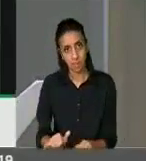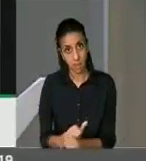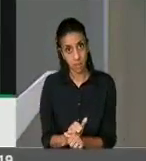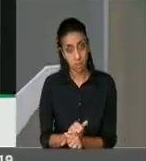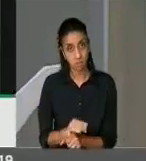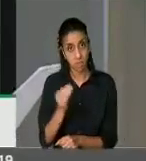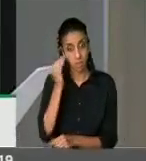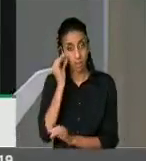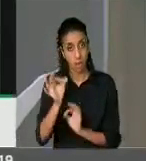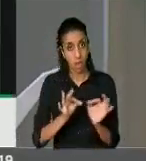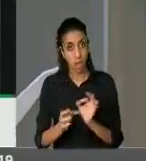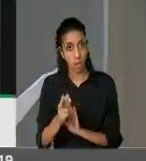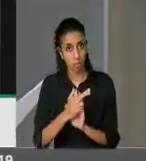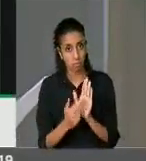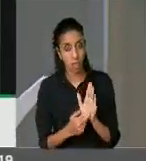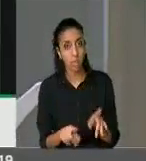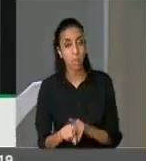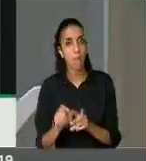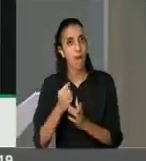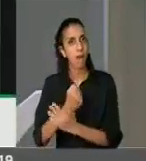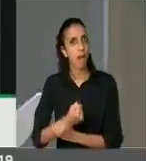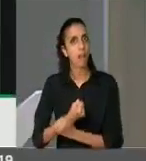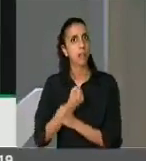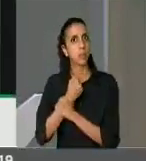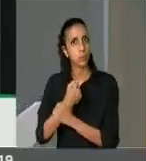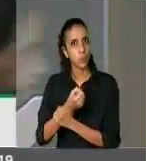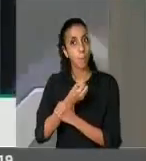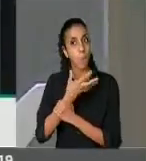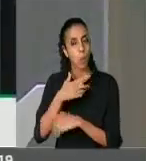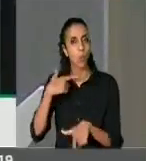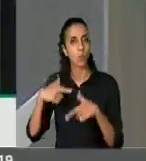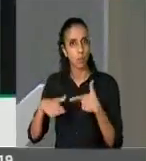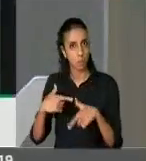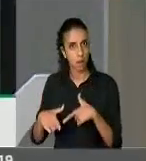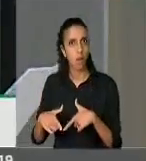regulamentando tudo isso e garantindo as boas práticas de produção,